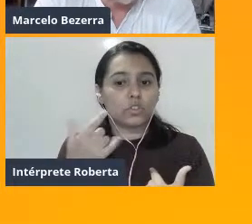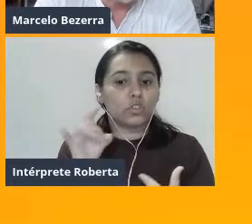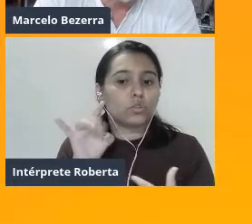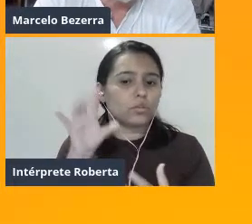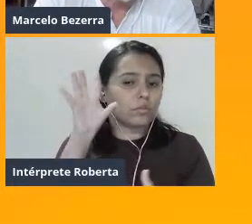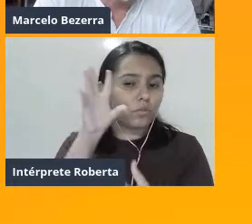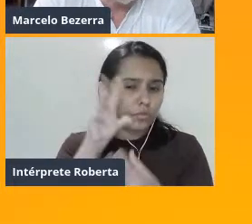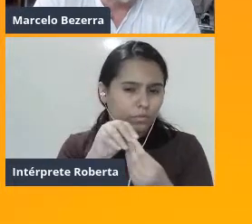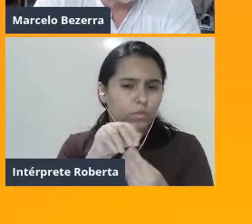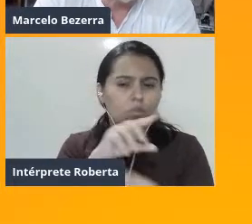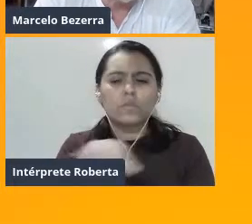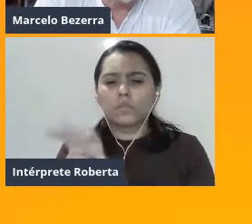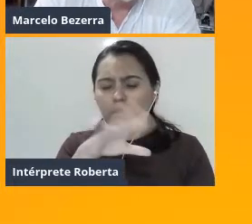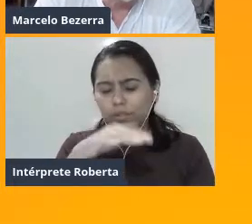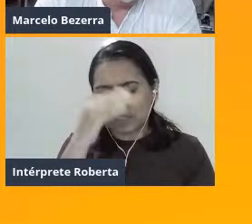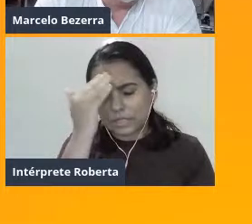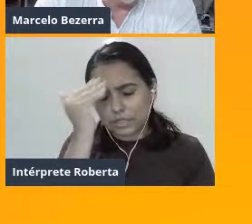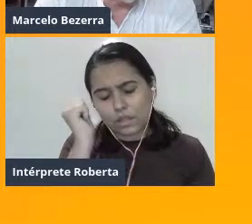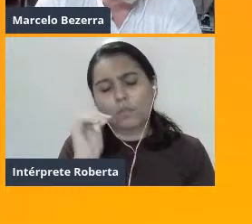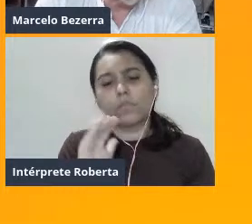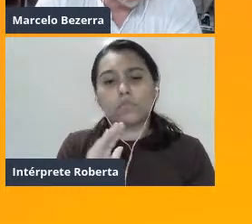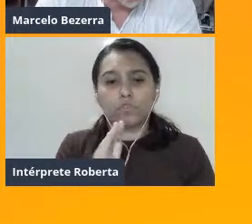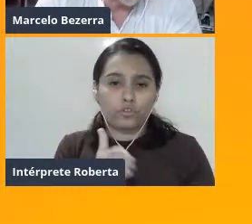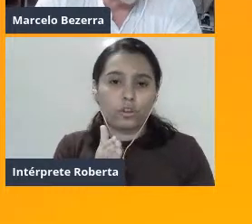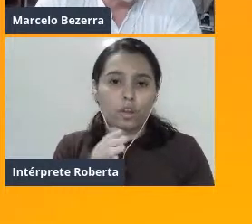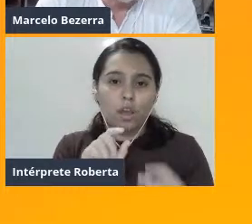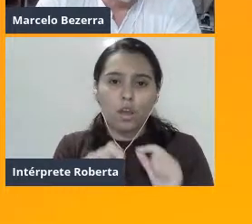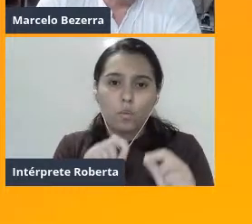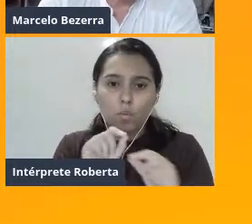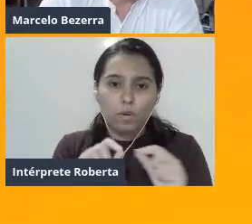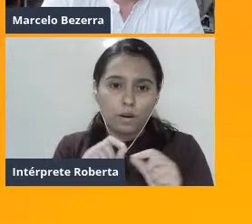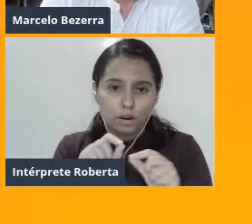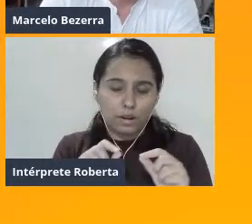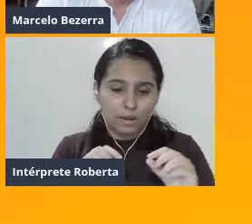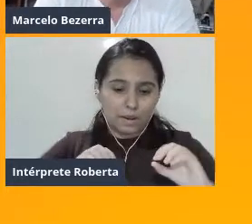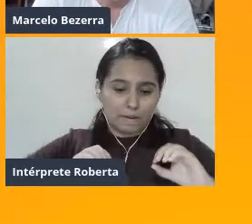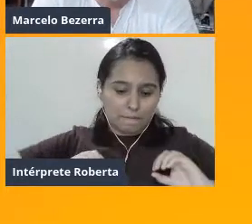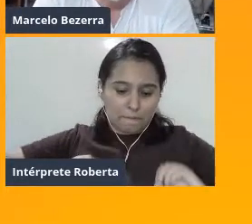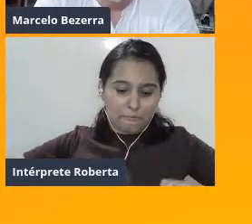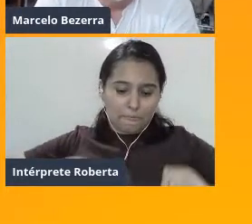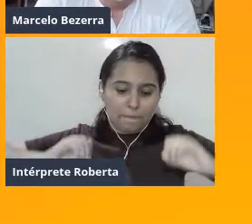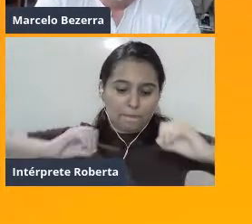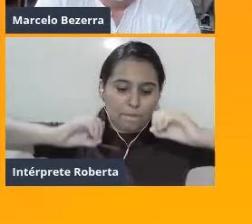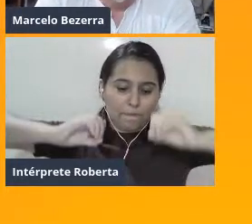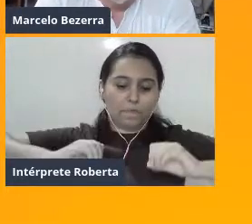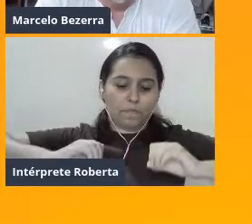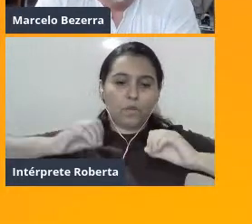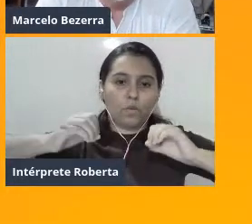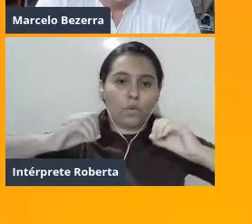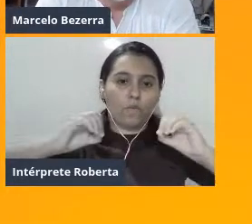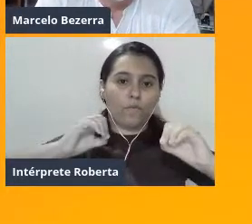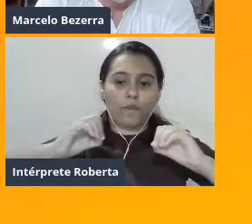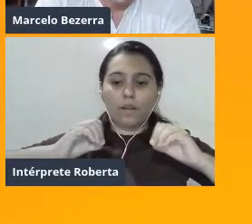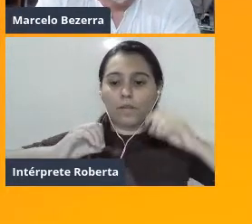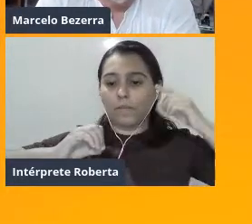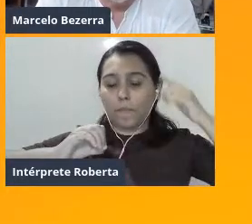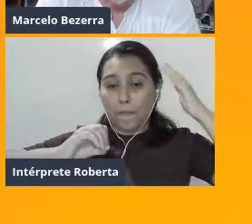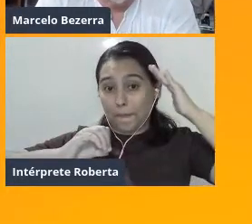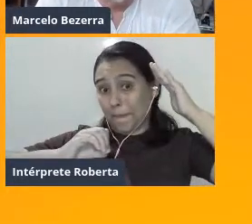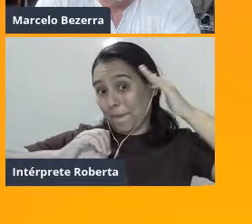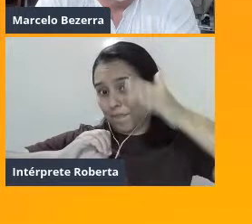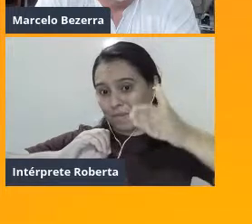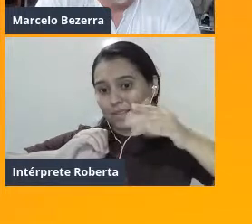gente já sabe. A gente sabe que o ovário, ele é o principal órgão da